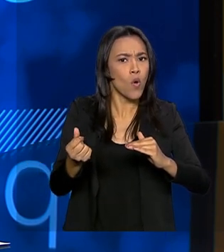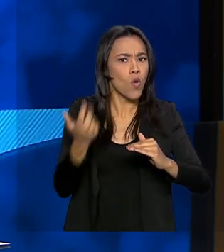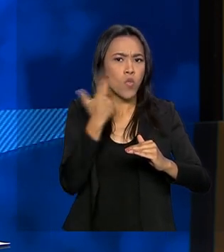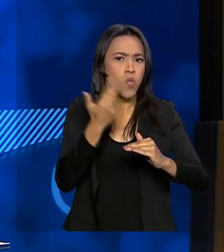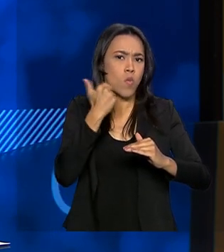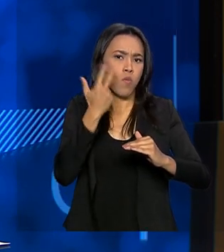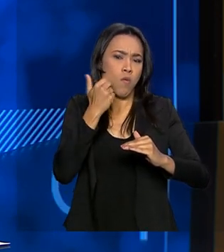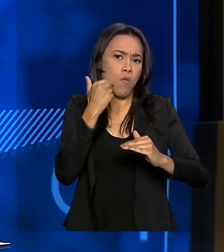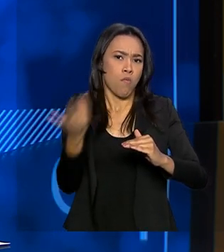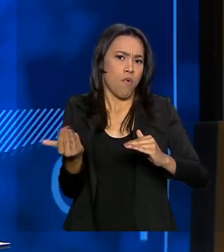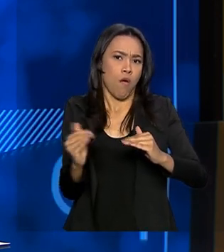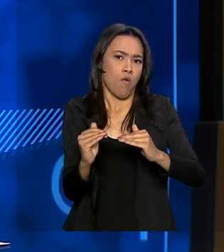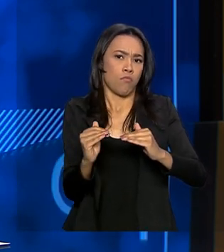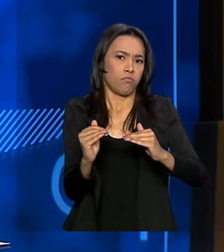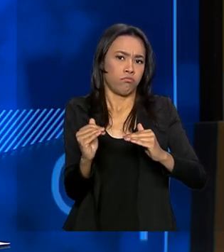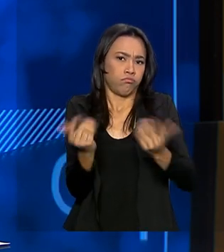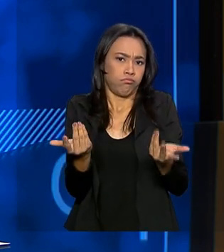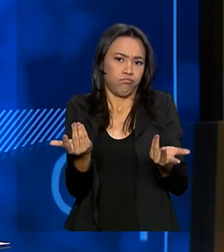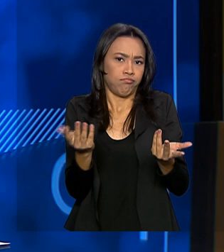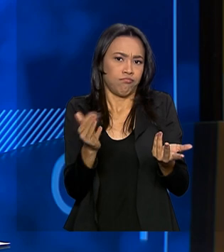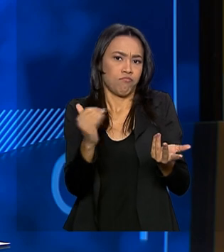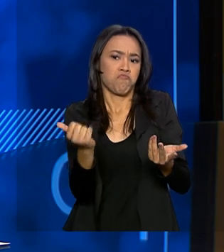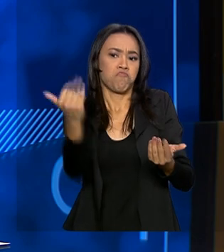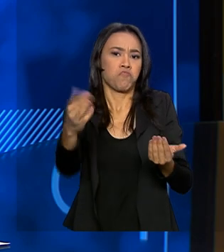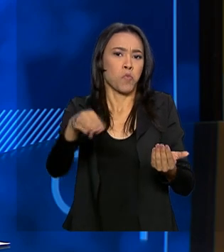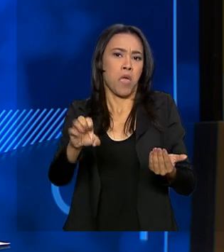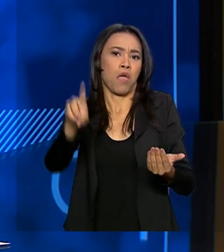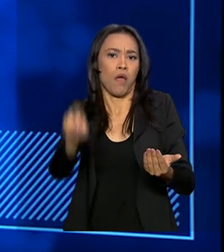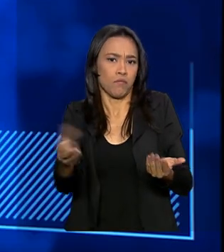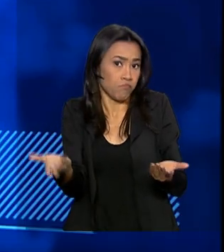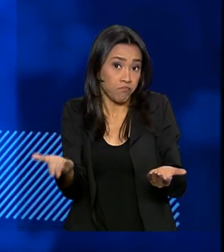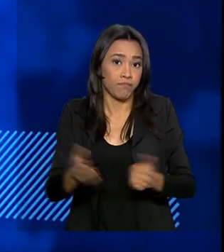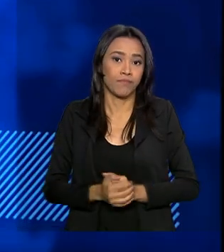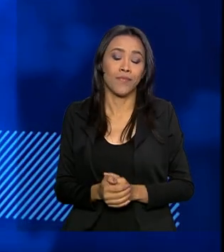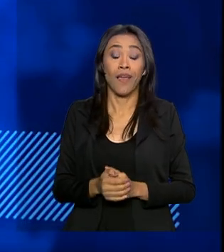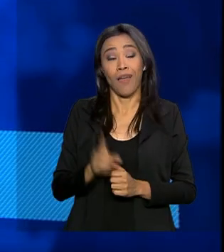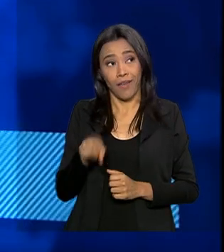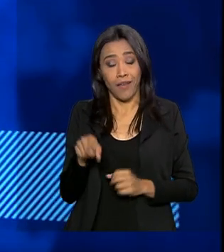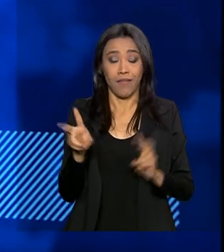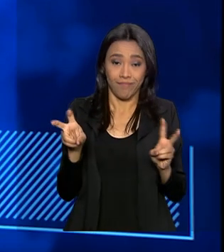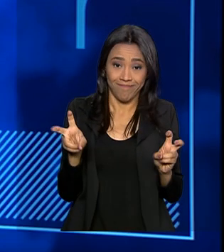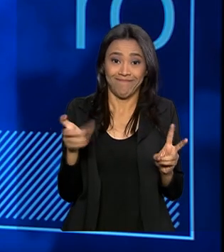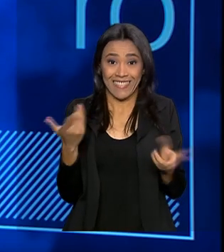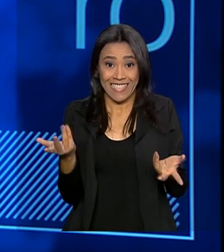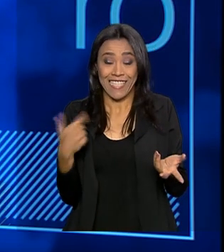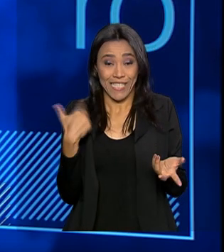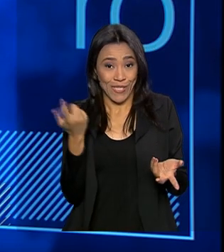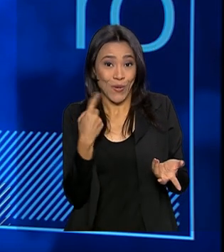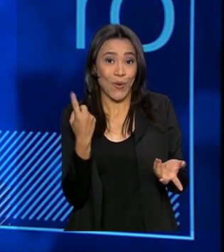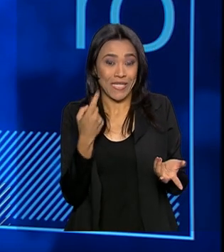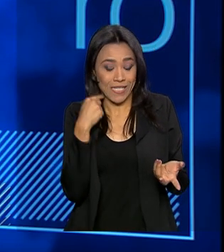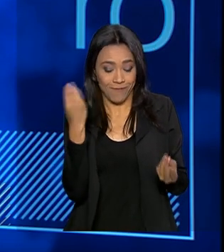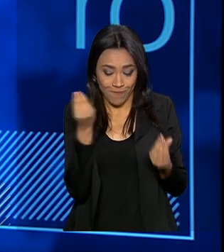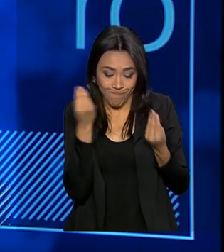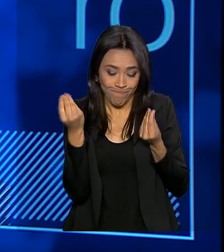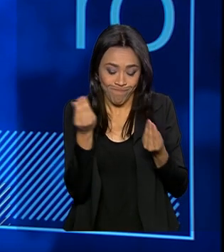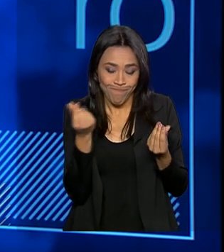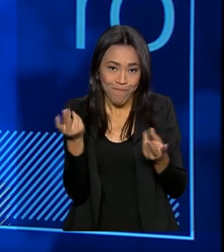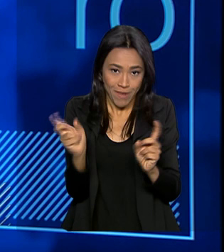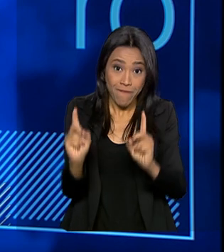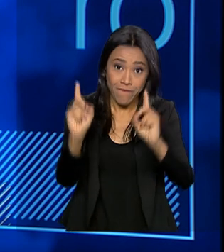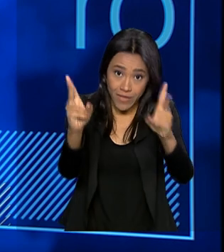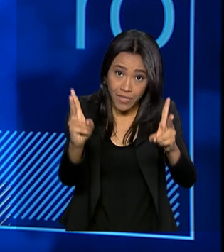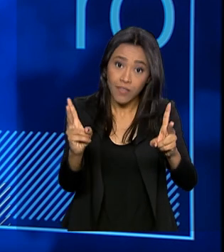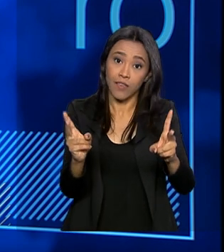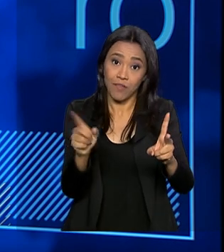normalmente no mercado econômico? Essa é uma questão também que nós nos deparamos com relação à venda dos bens.